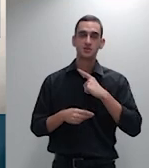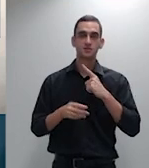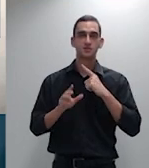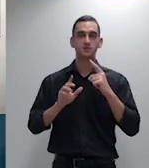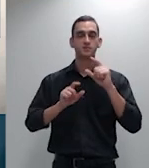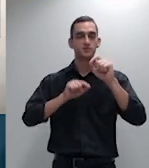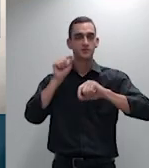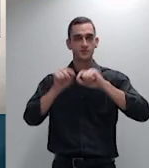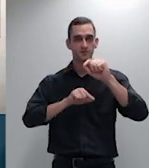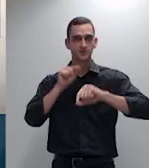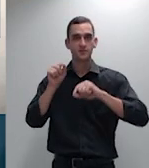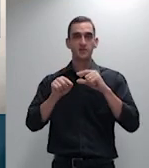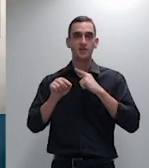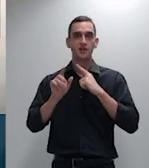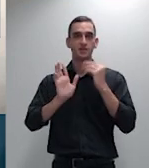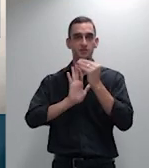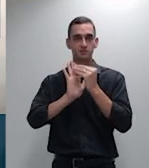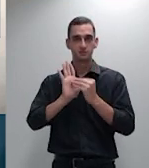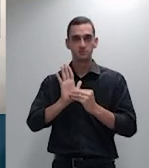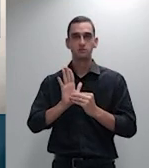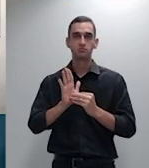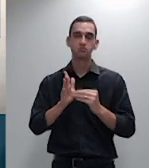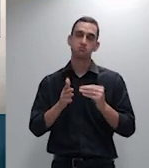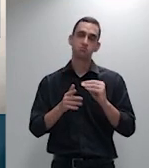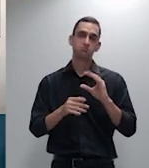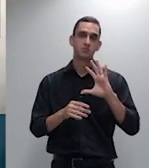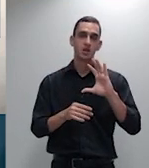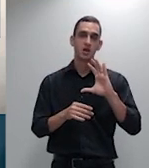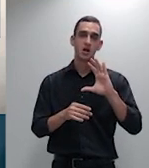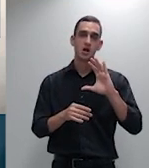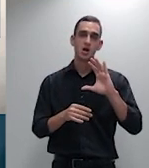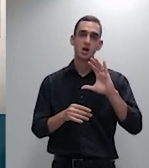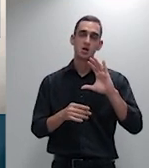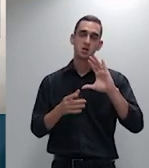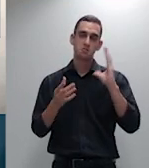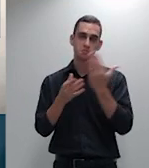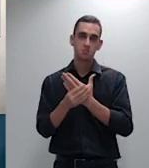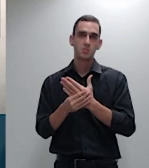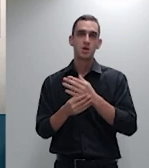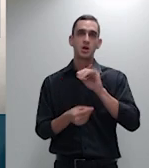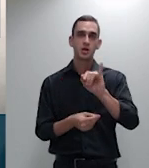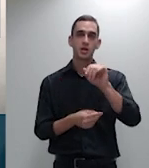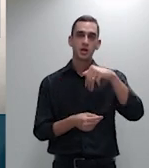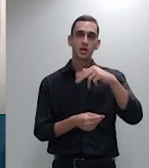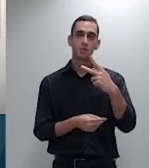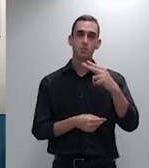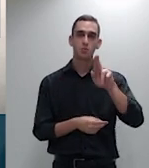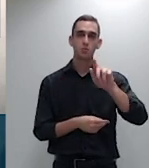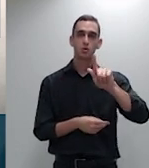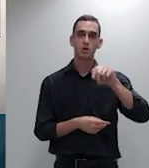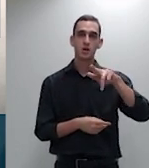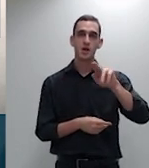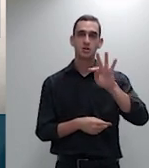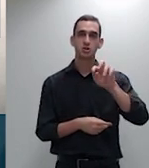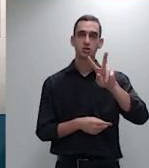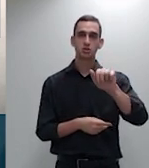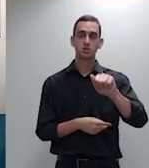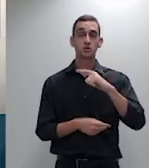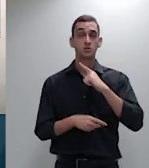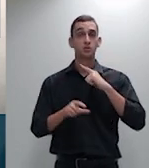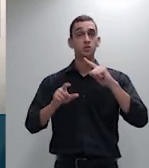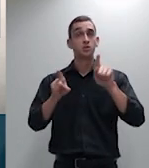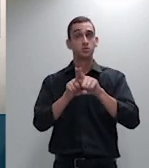impignativa por quanto não se vislumbra minimamente o rejulgamento da matéria cobertada pela coisa julgada